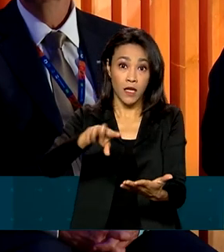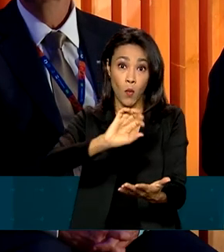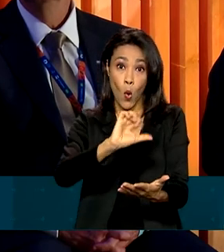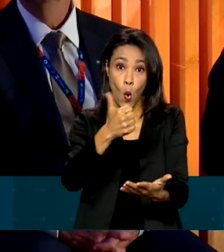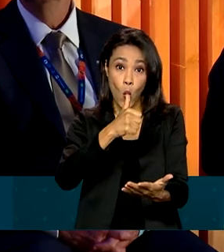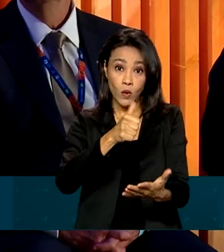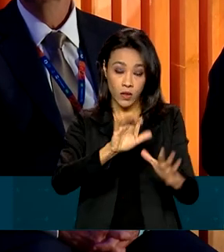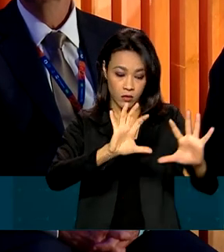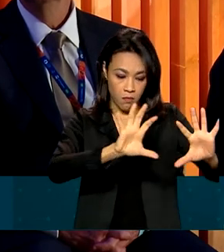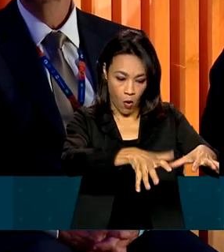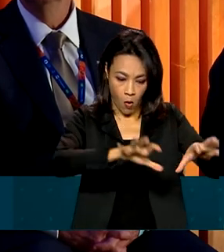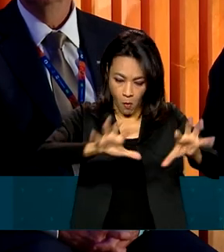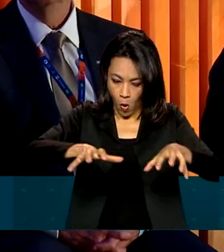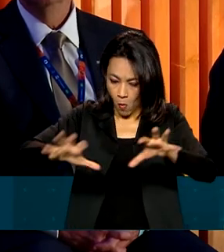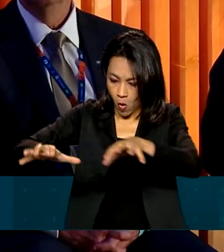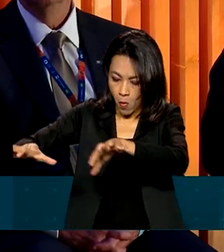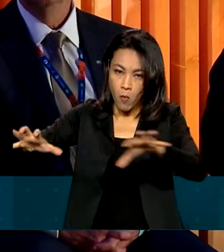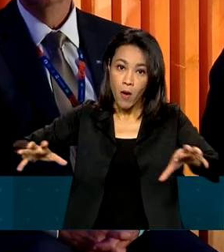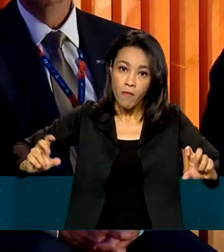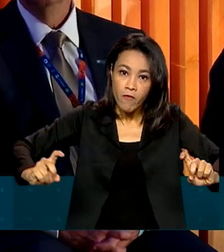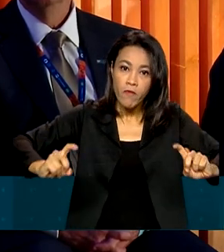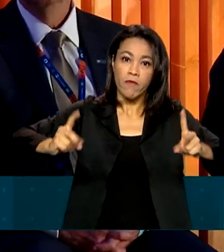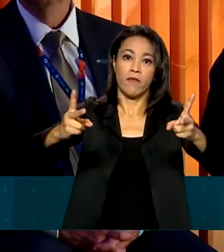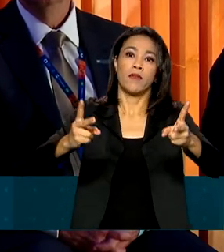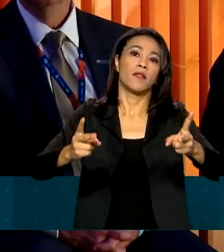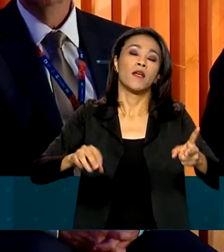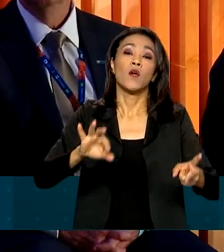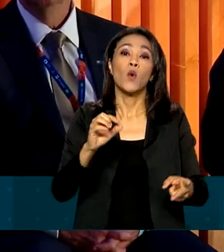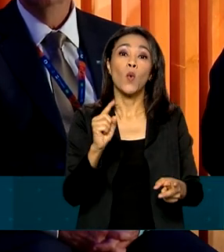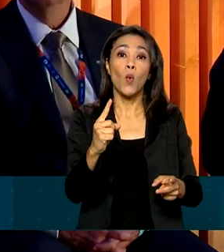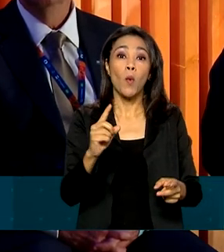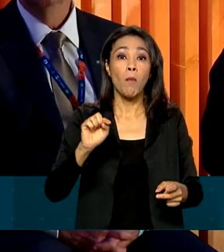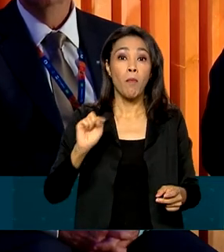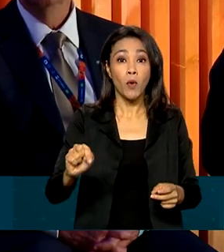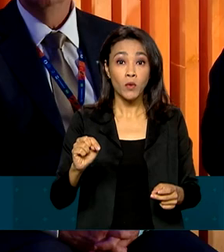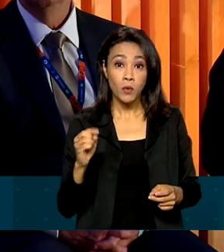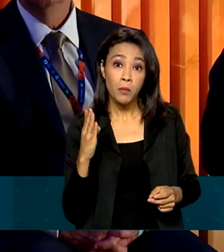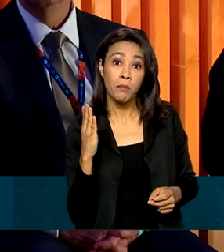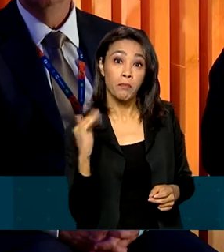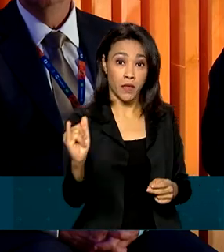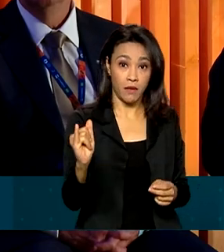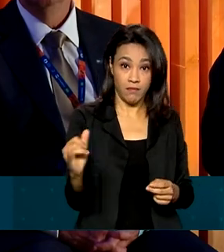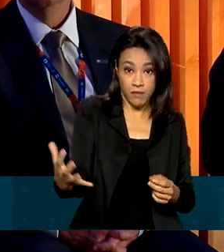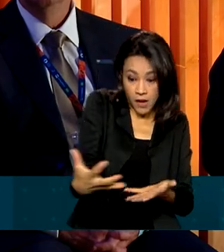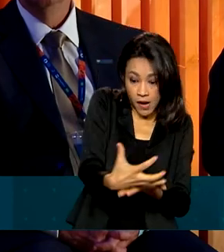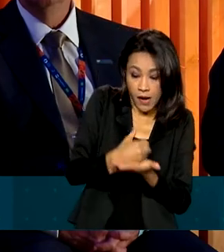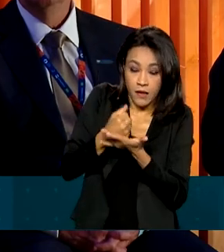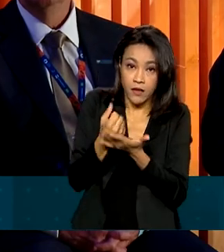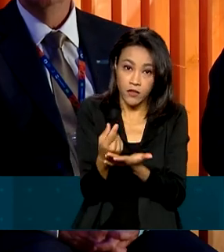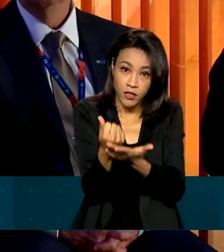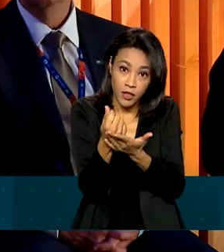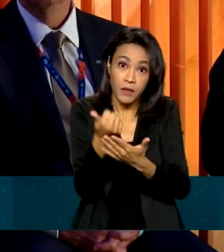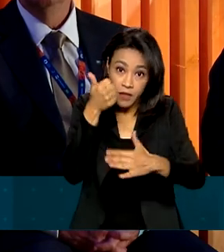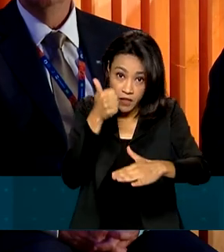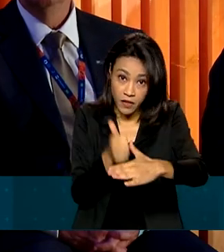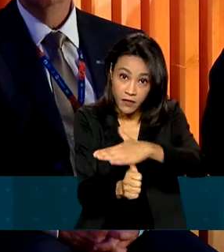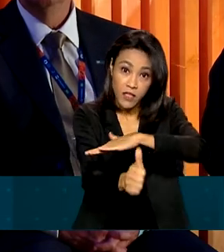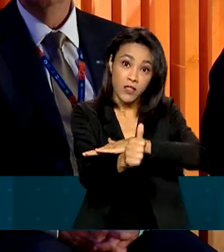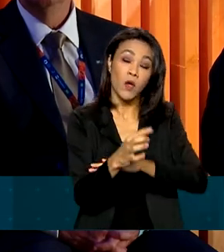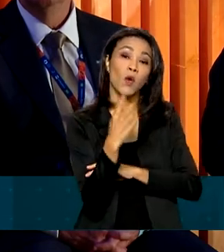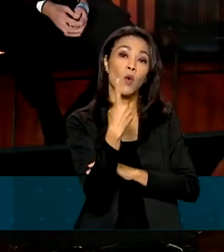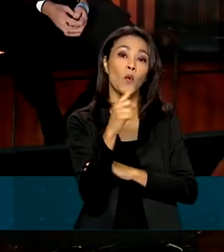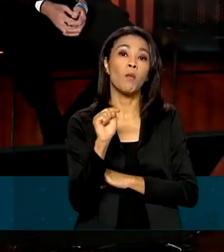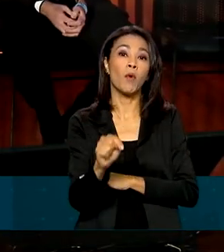podendo arrecadar até 1,3 bi em bônus e garantindo investimentos mínimos de 1